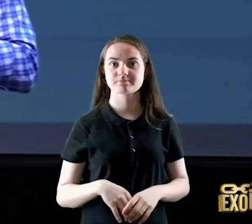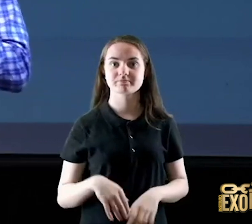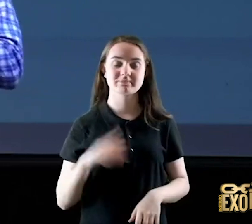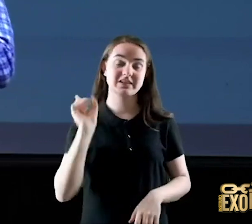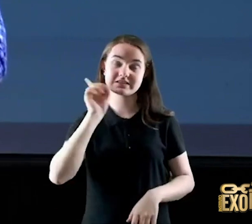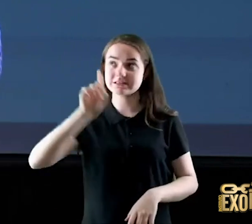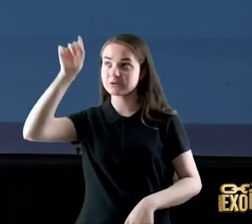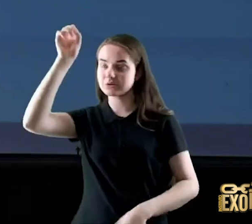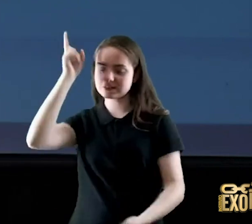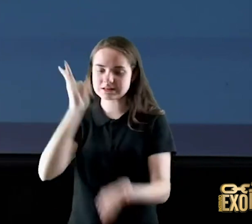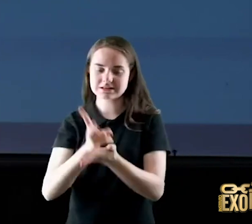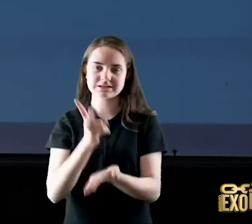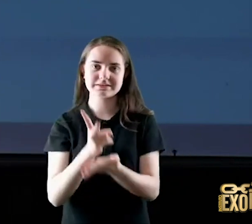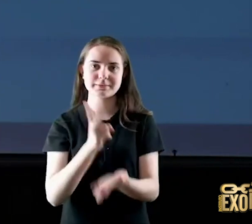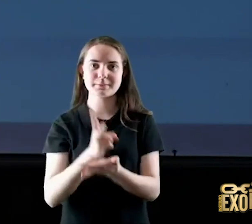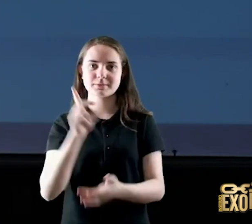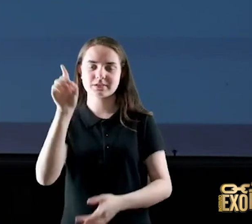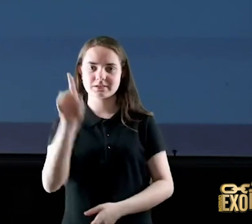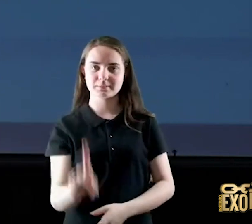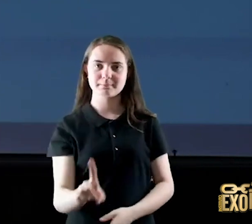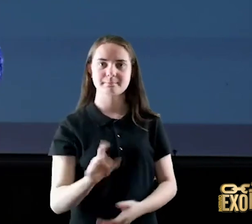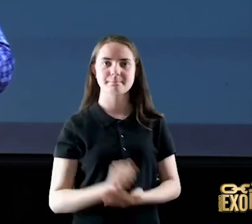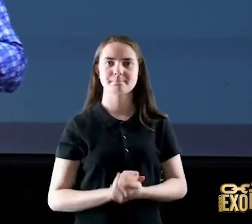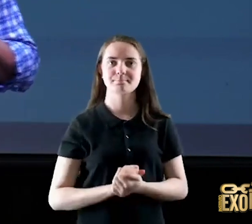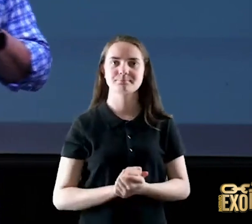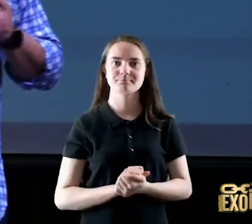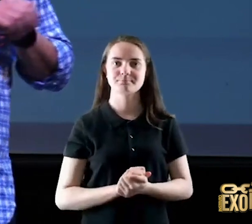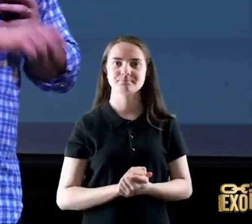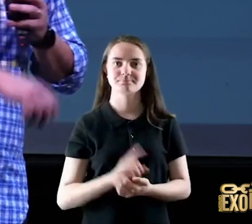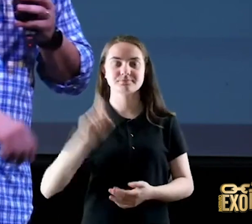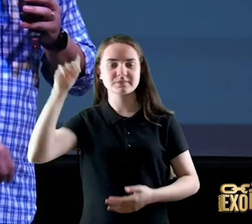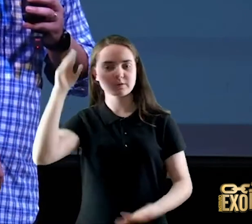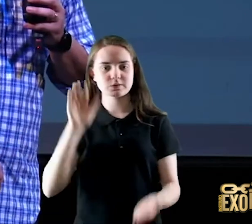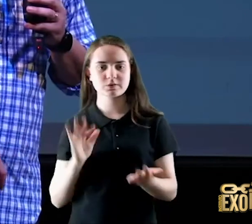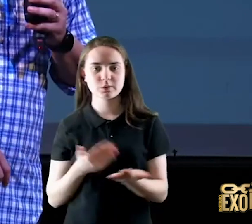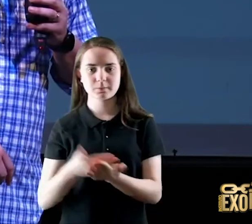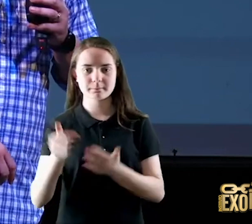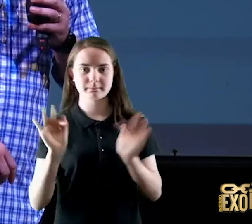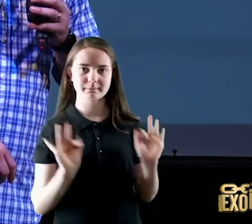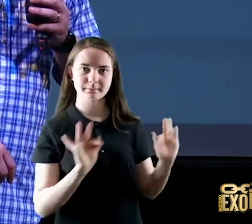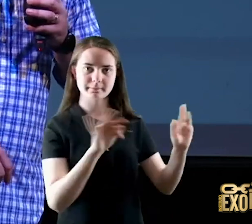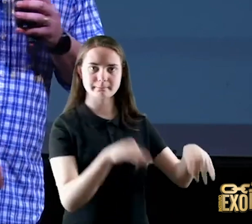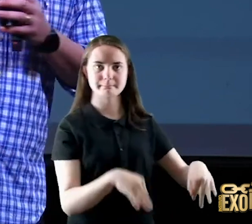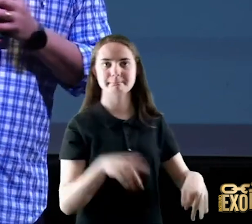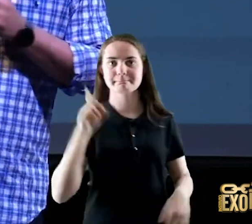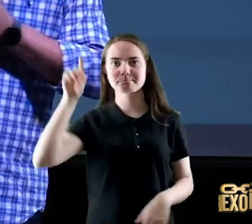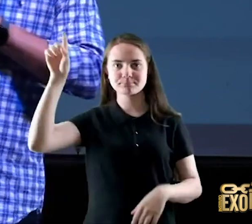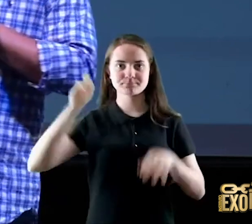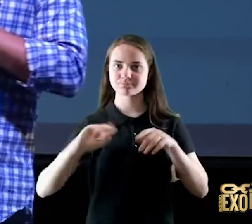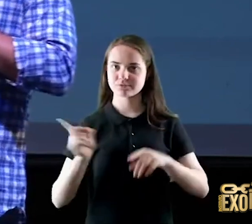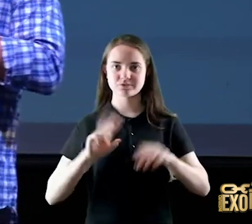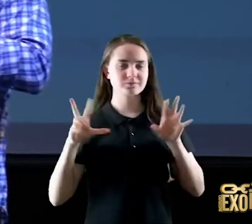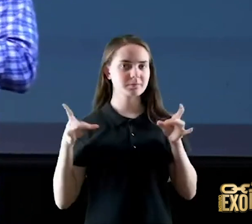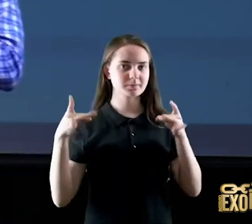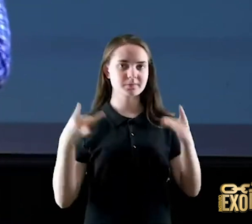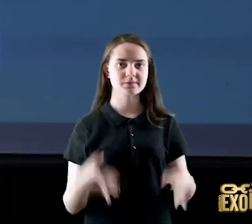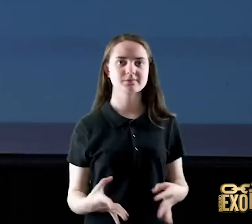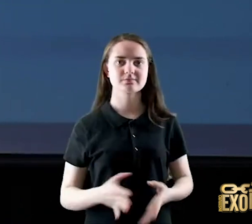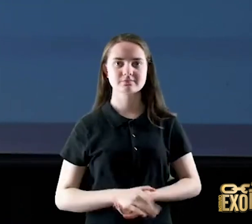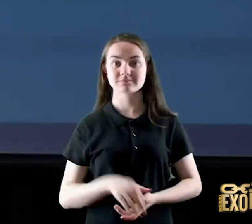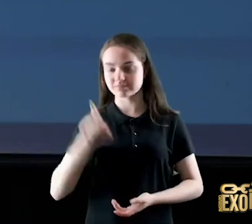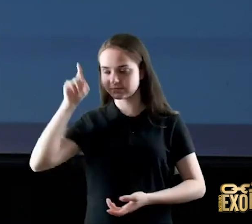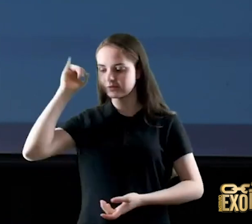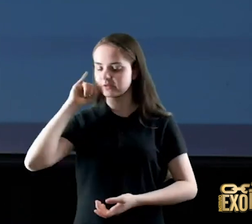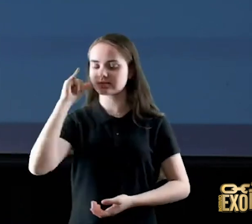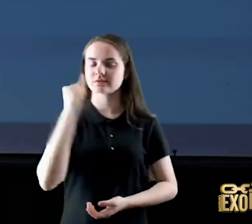lá eu sou o princípio e o fim eu sou o alfa e o ômega eu não vou te abandonar é isso que Deus fala para João em